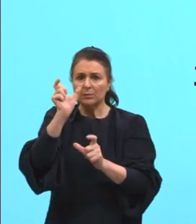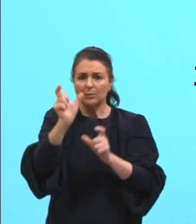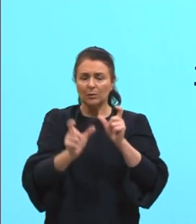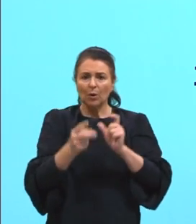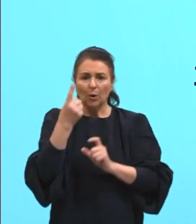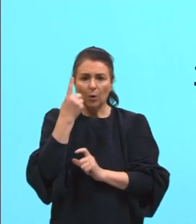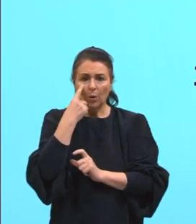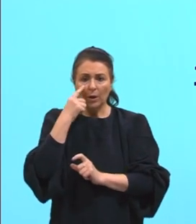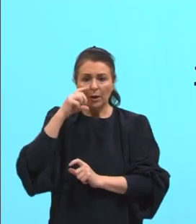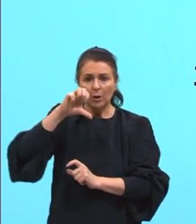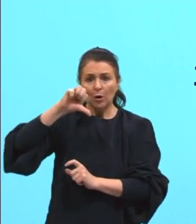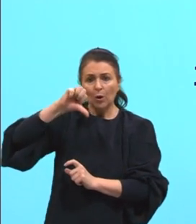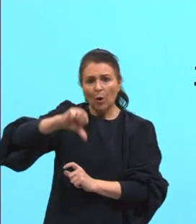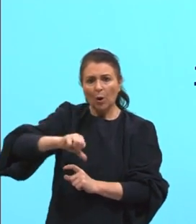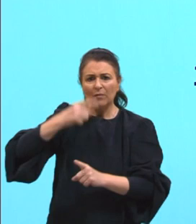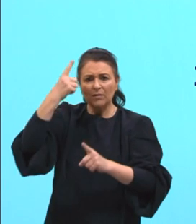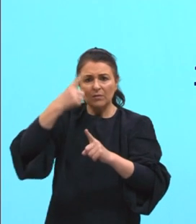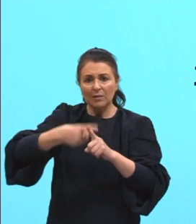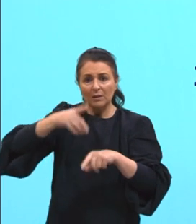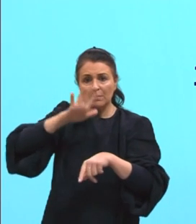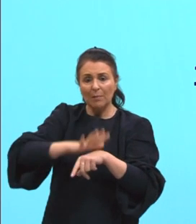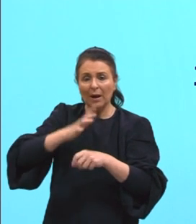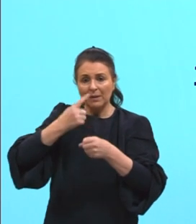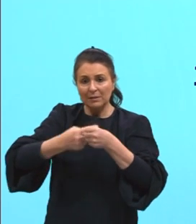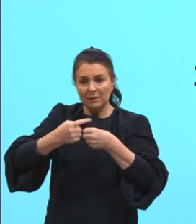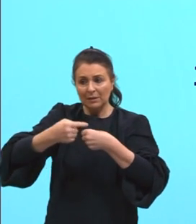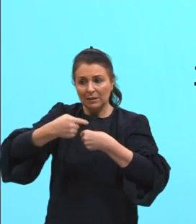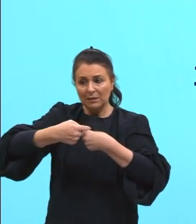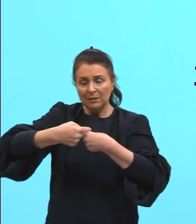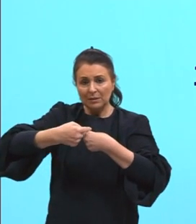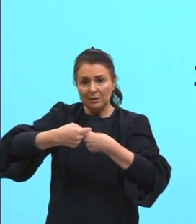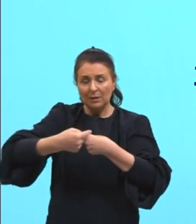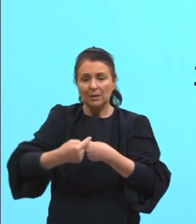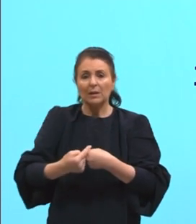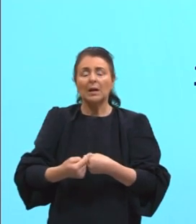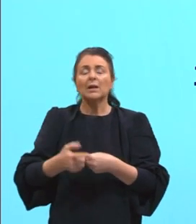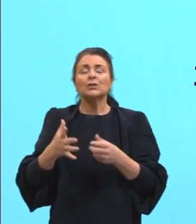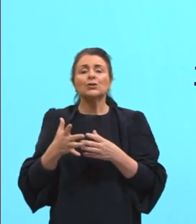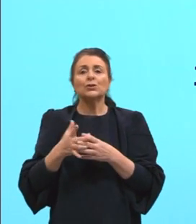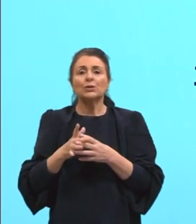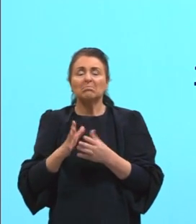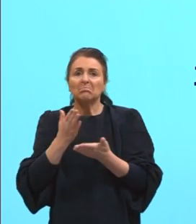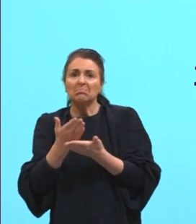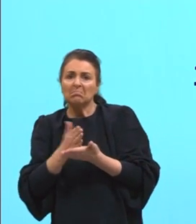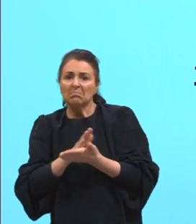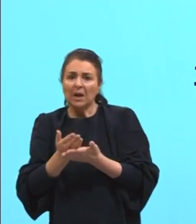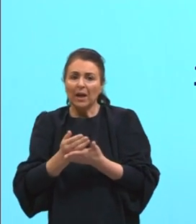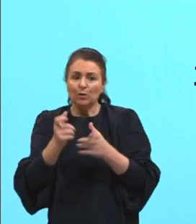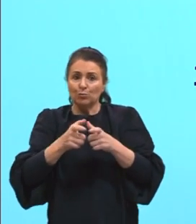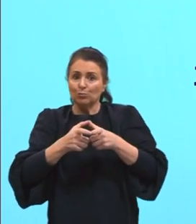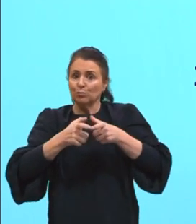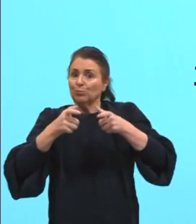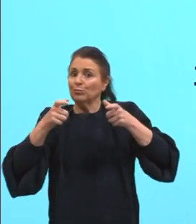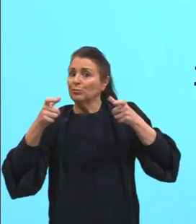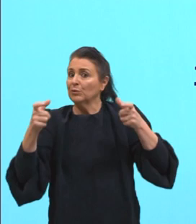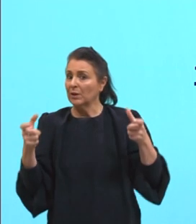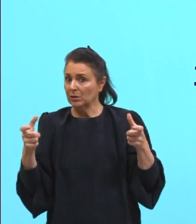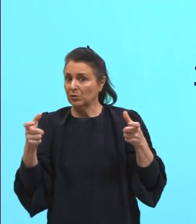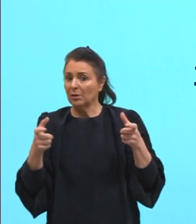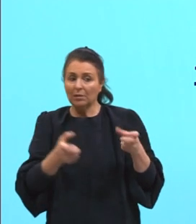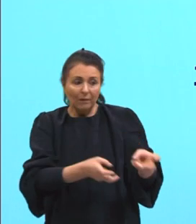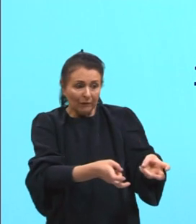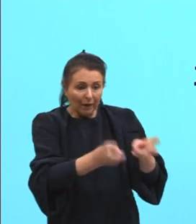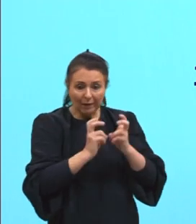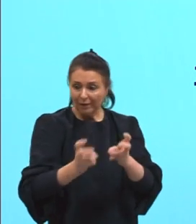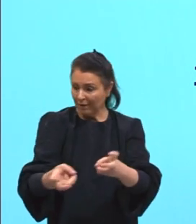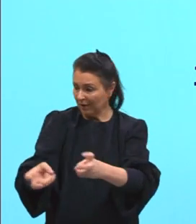Olha só, são nove vezes mais cidades, né, de médio a grande porte, que estão relacionados recebendo essas